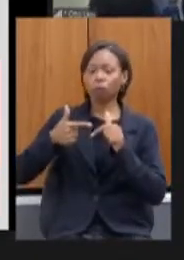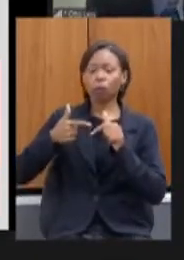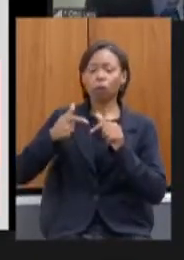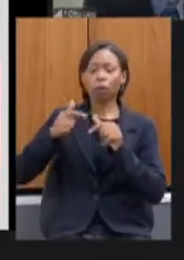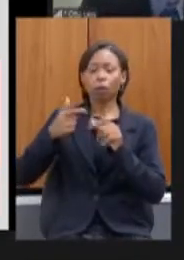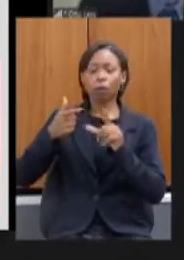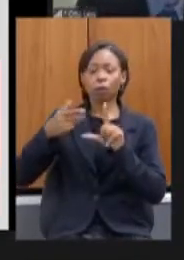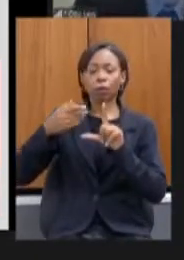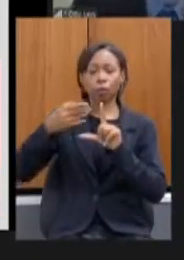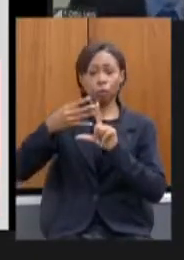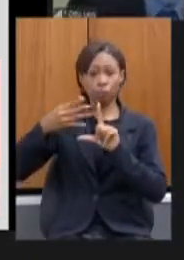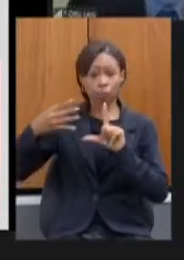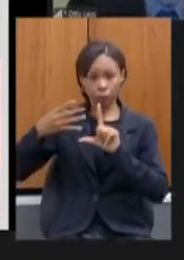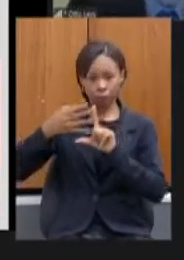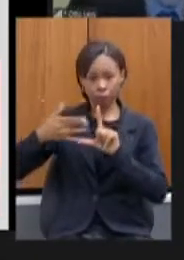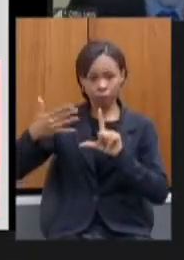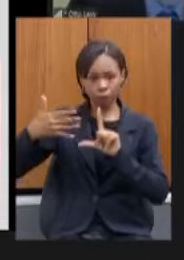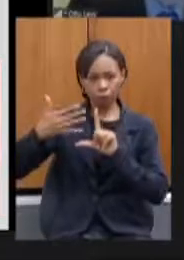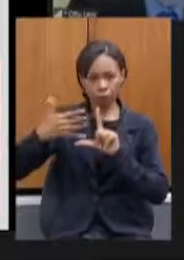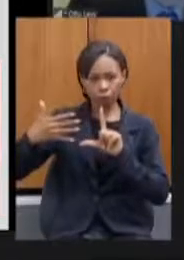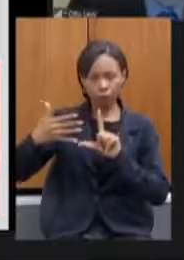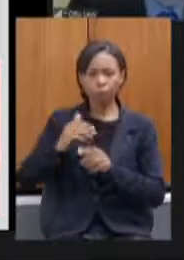o próximo por favor